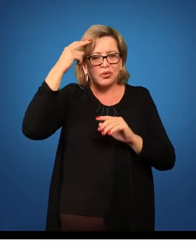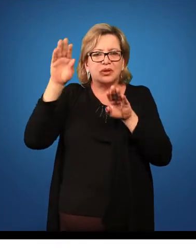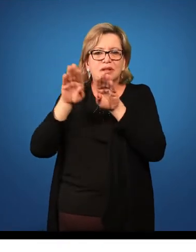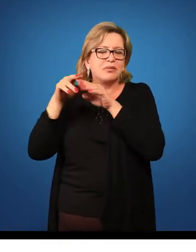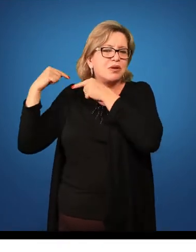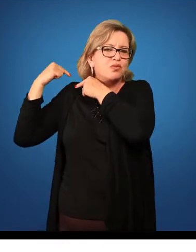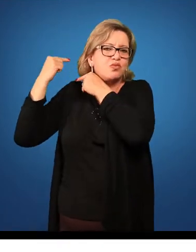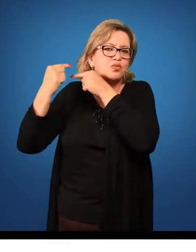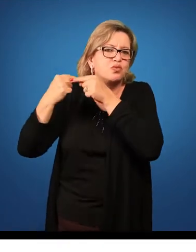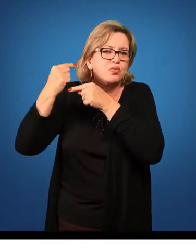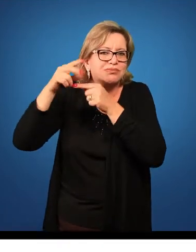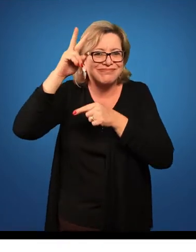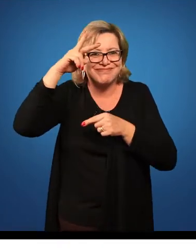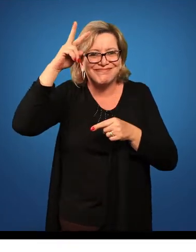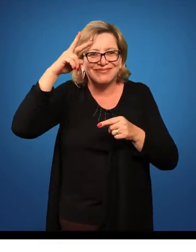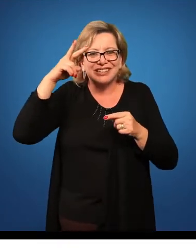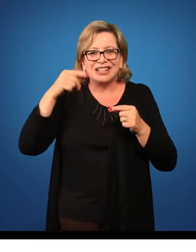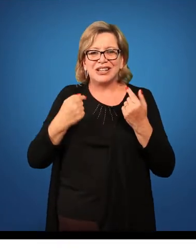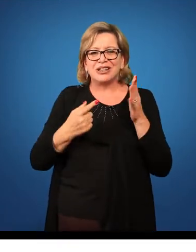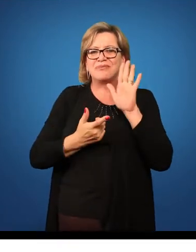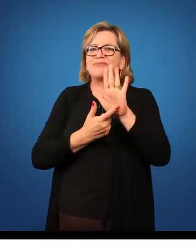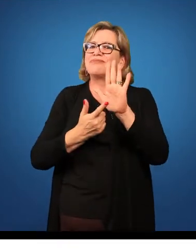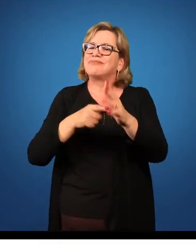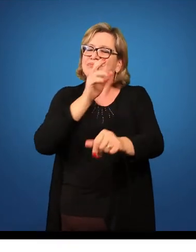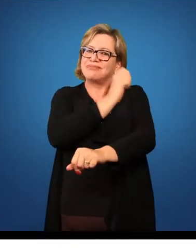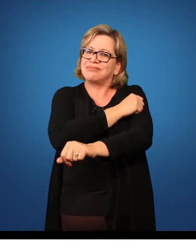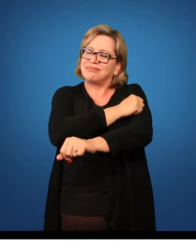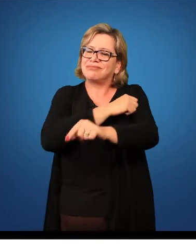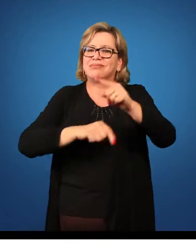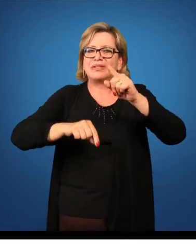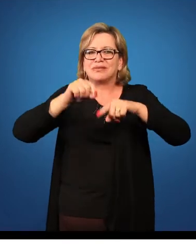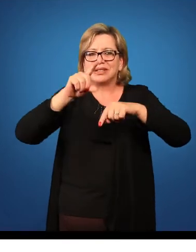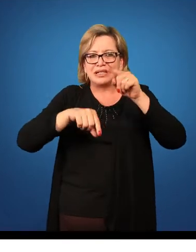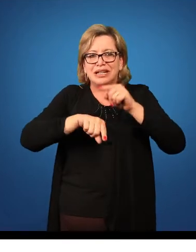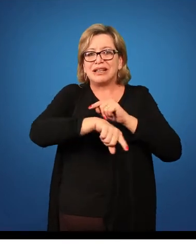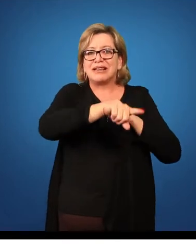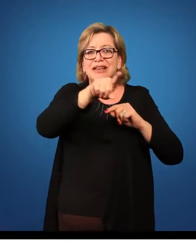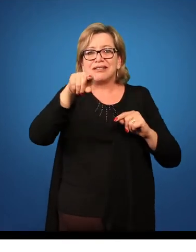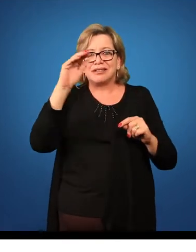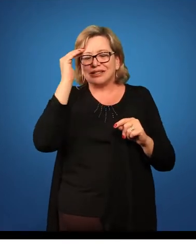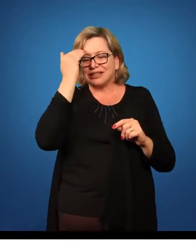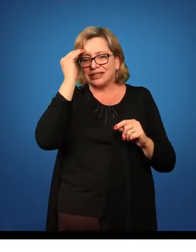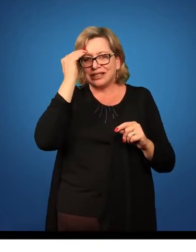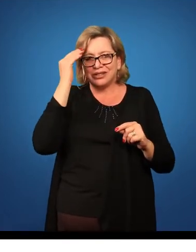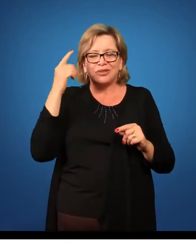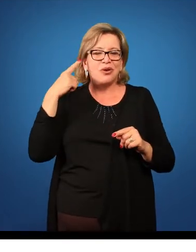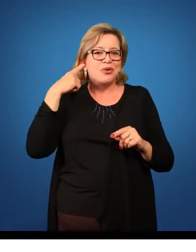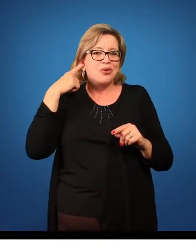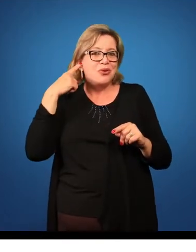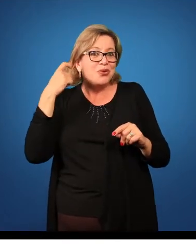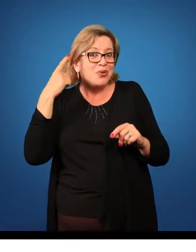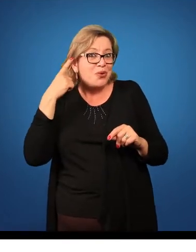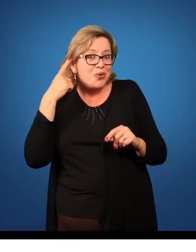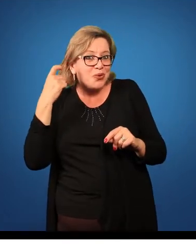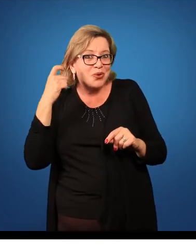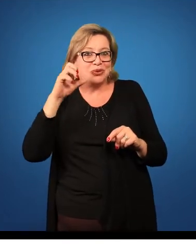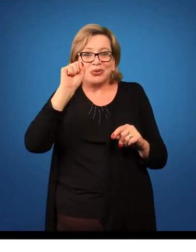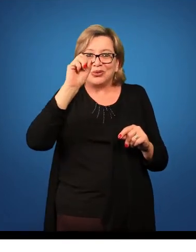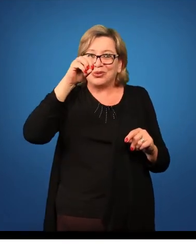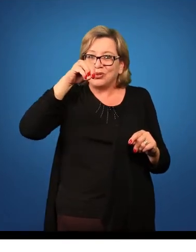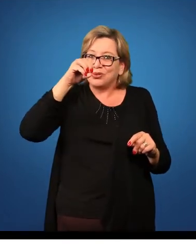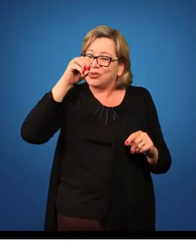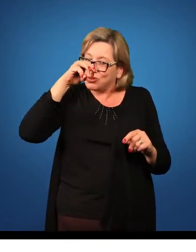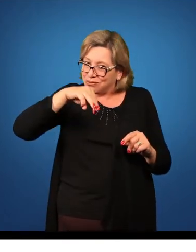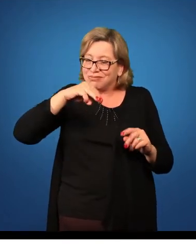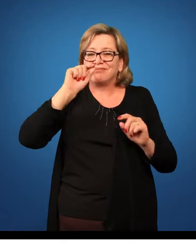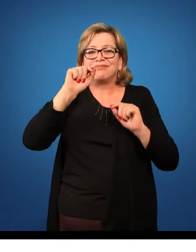Então, dando aos alunos ferramentas para que eles entendam que as sonoridades, a música,